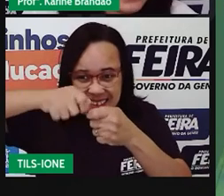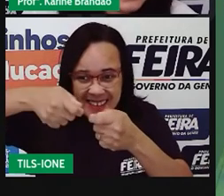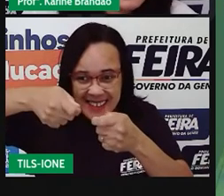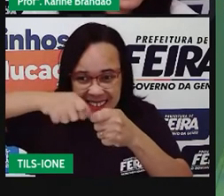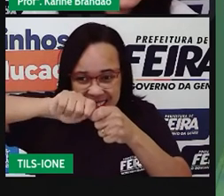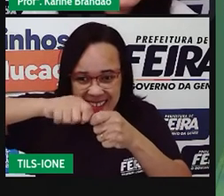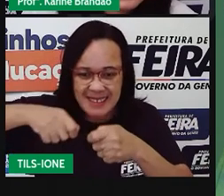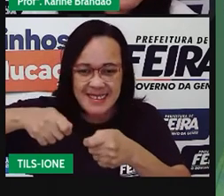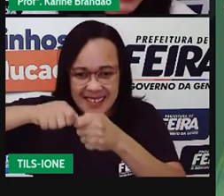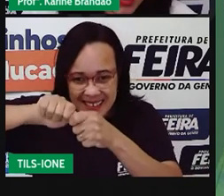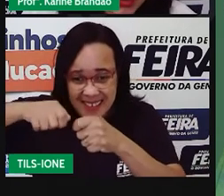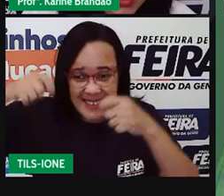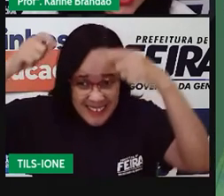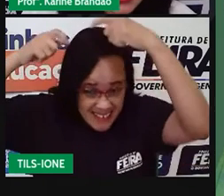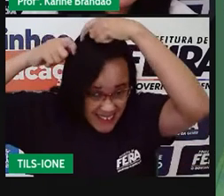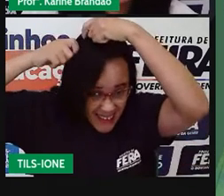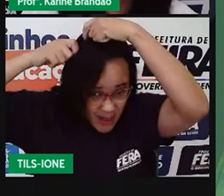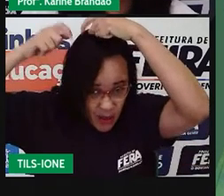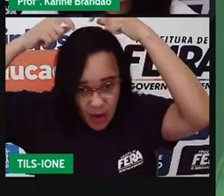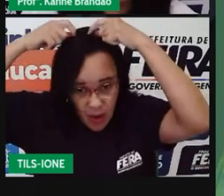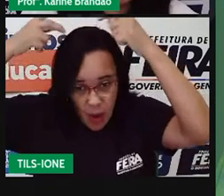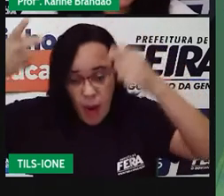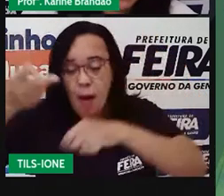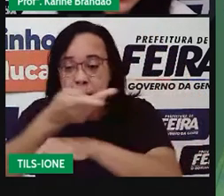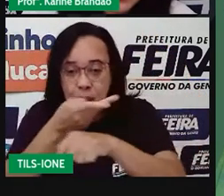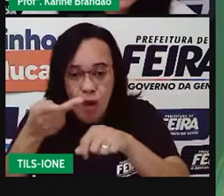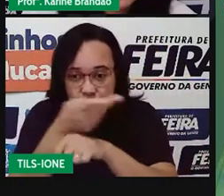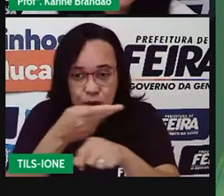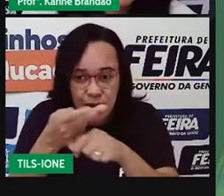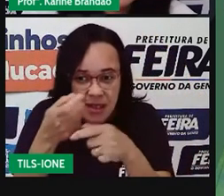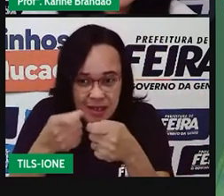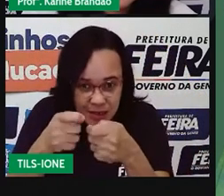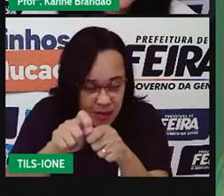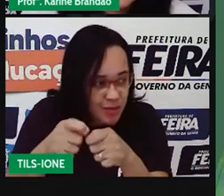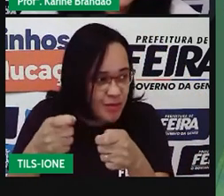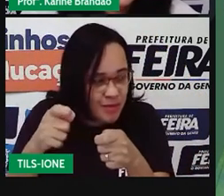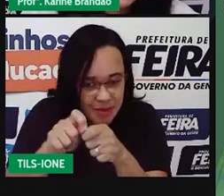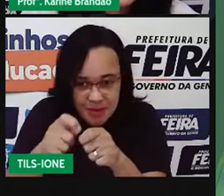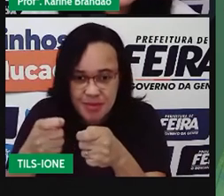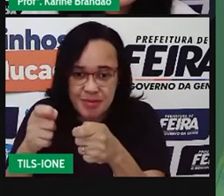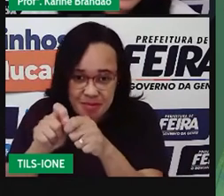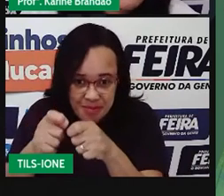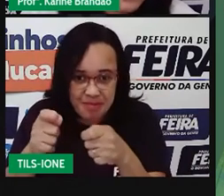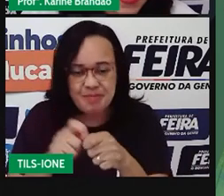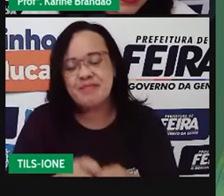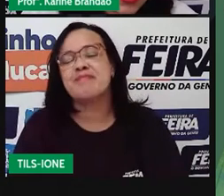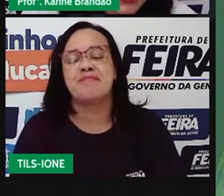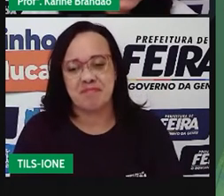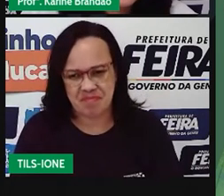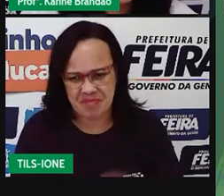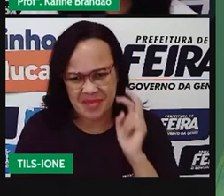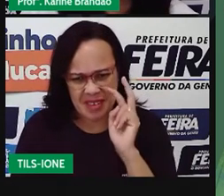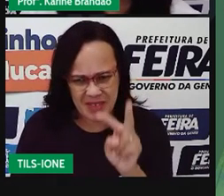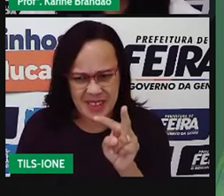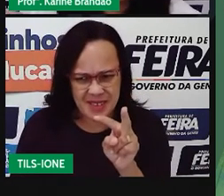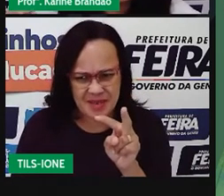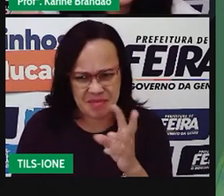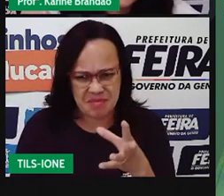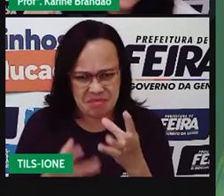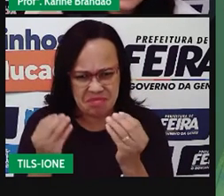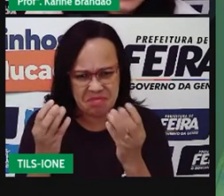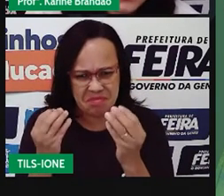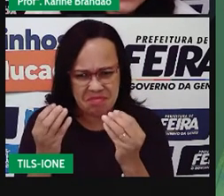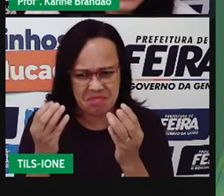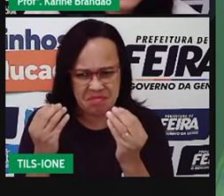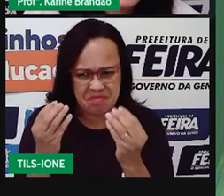Aves também tem piolhos, tá? E pulgas também. E aí, carrapatos, às vezes. O que